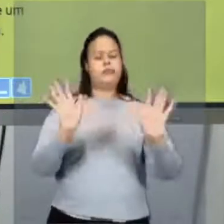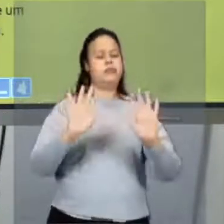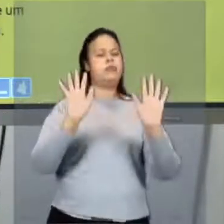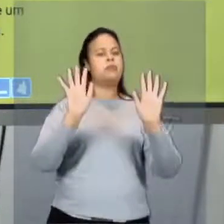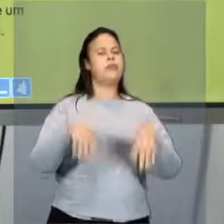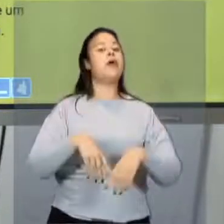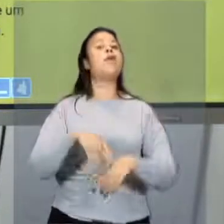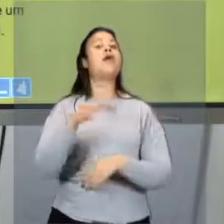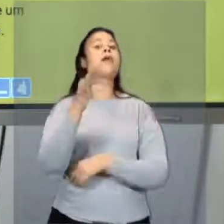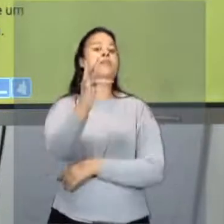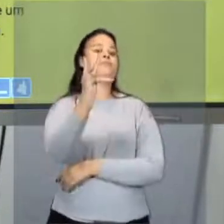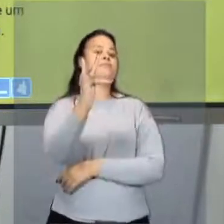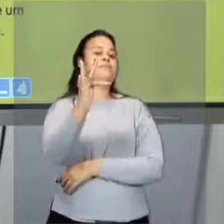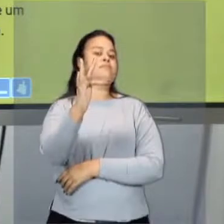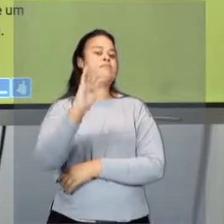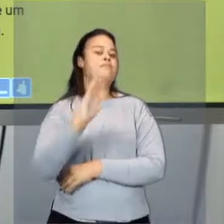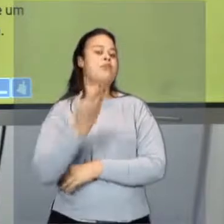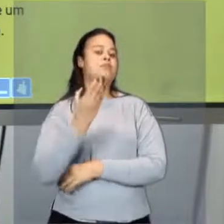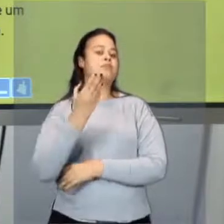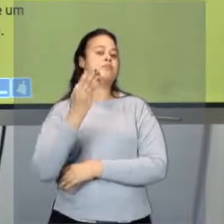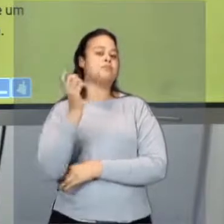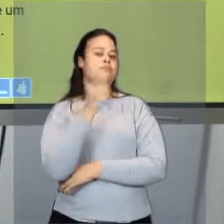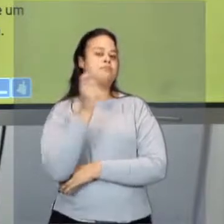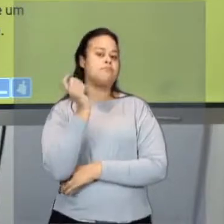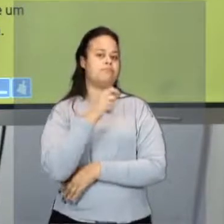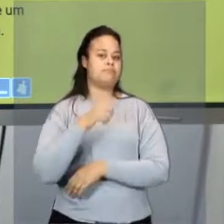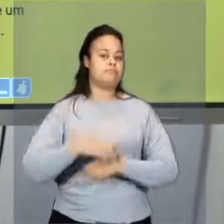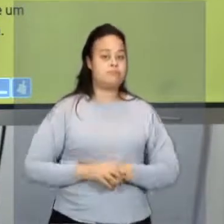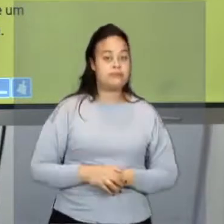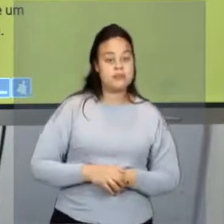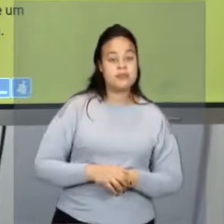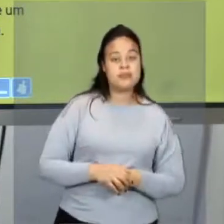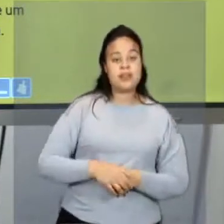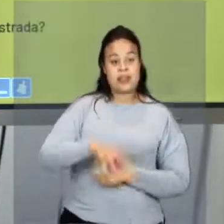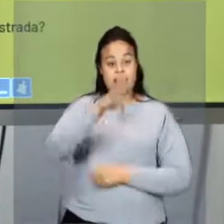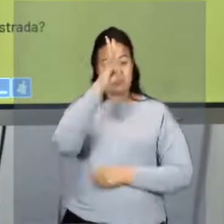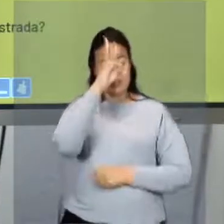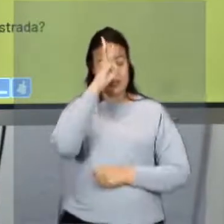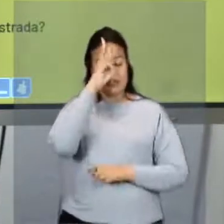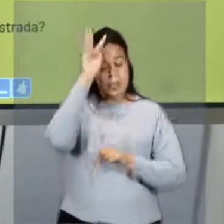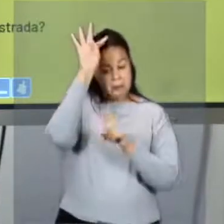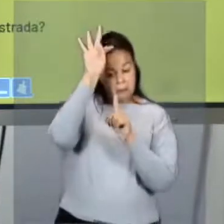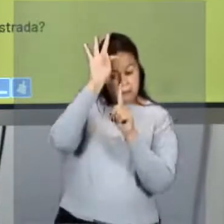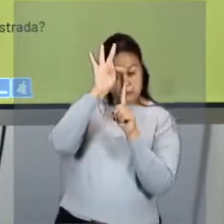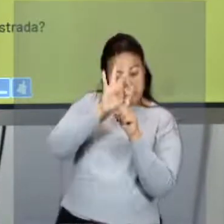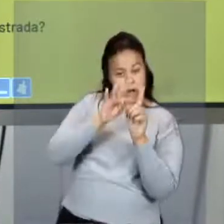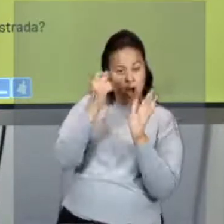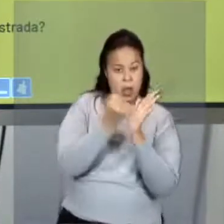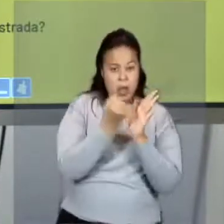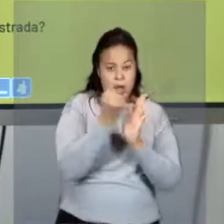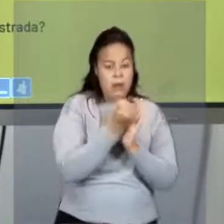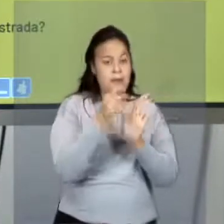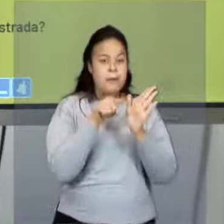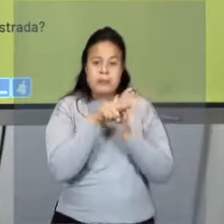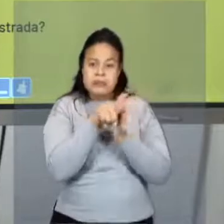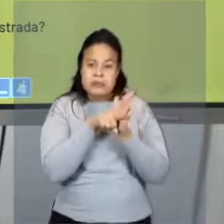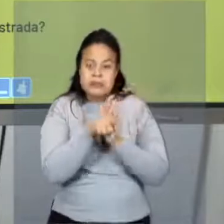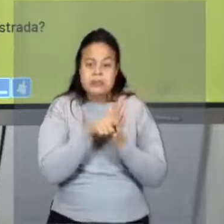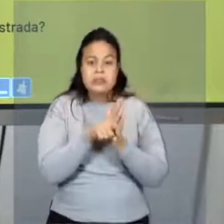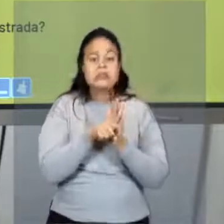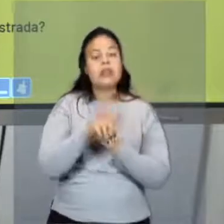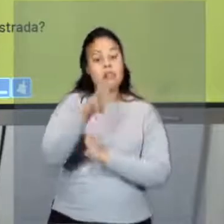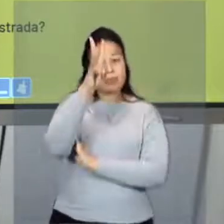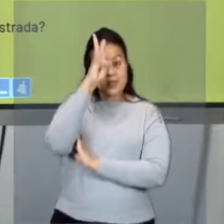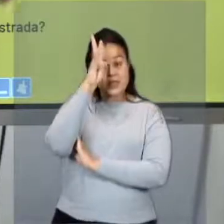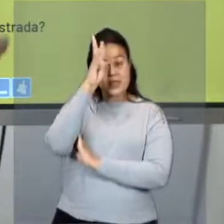uma proposição falsa. Terça-feira foi o dia que registrou a menor temperatura. Nós já vimos que terça-feira foi o